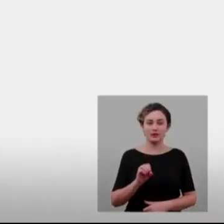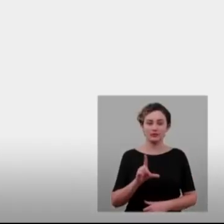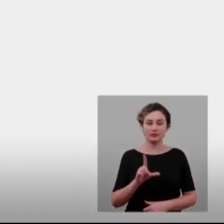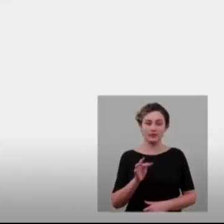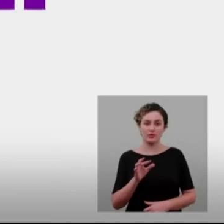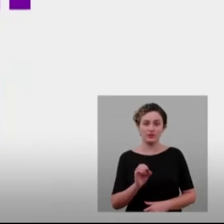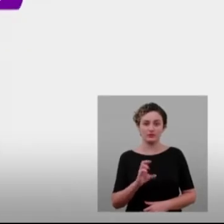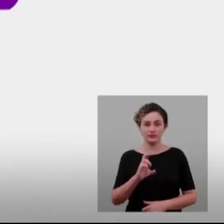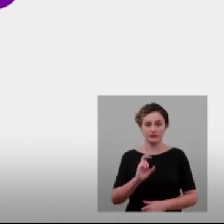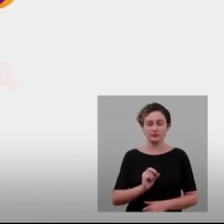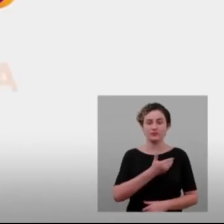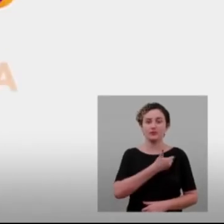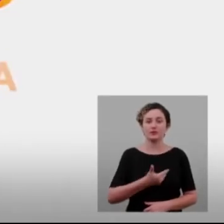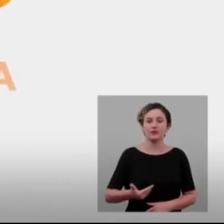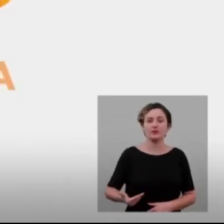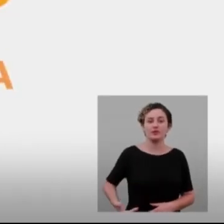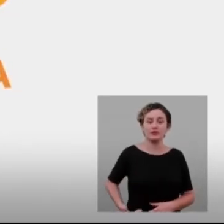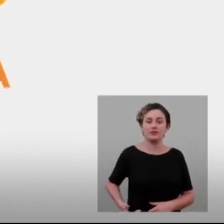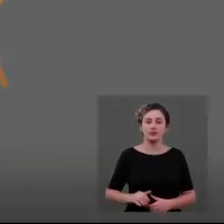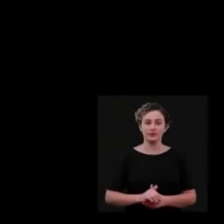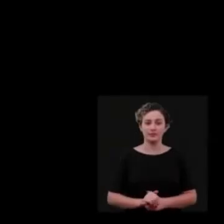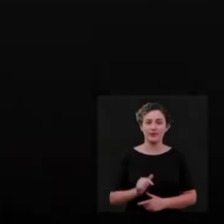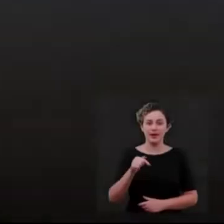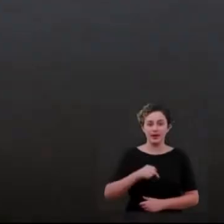Adolfo 50, Governador.